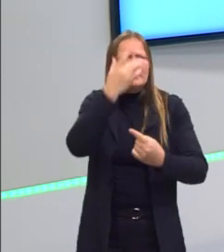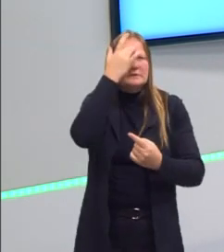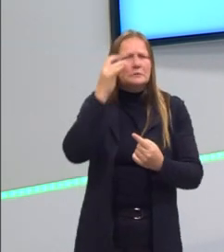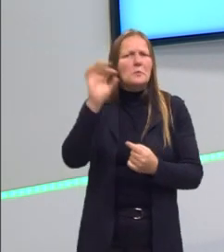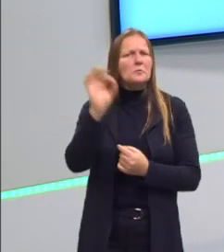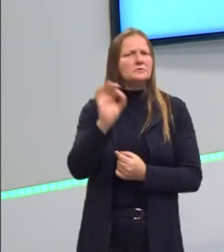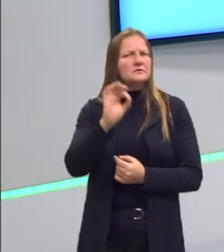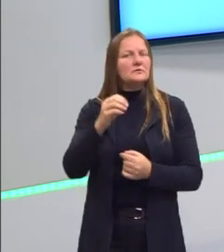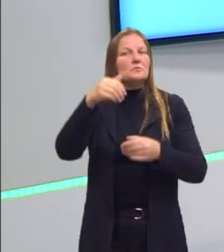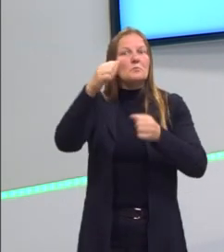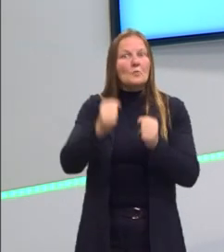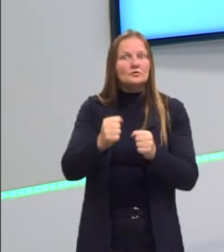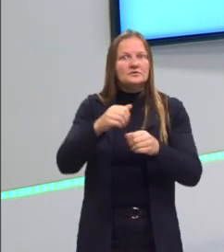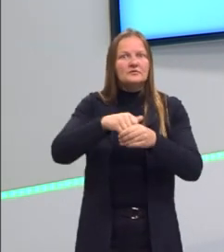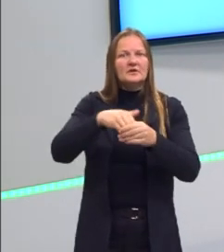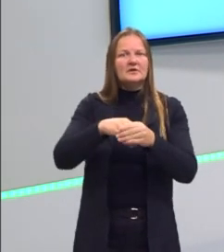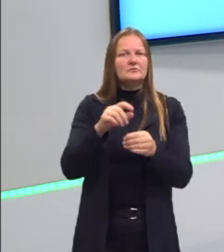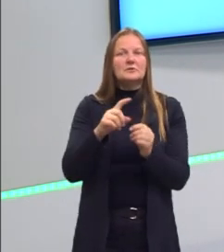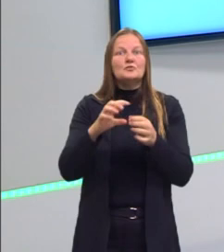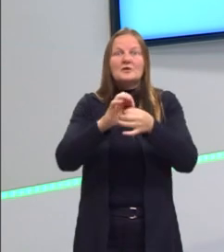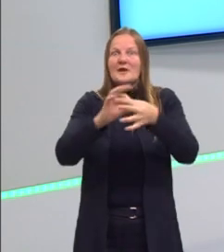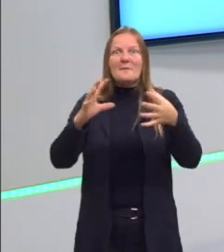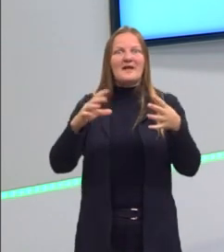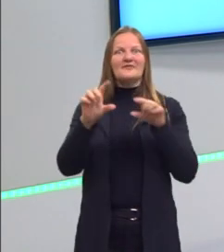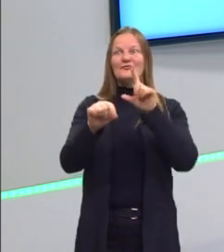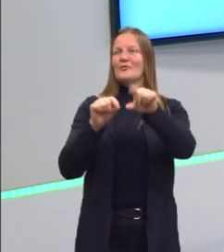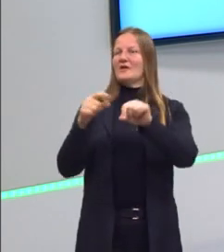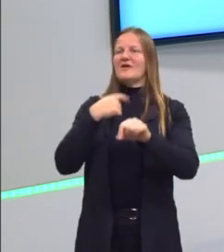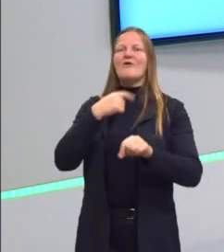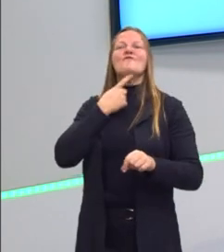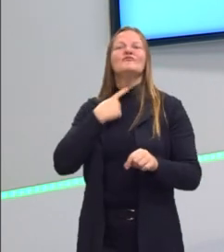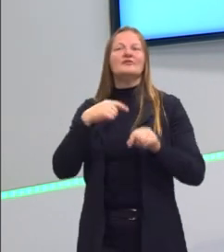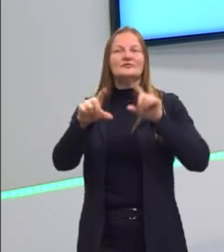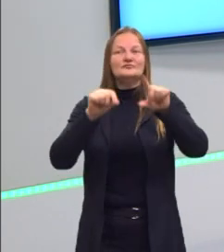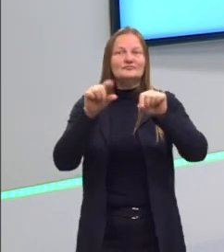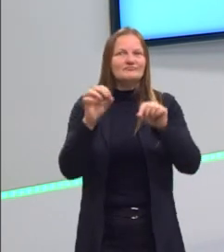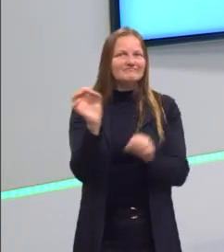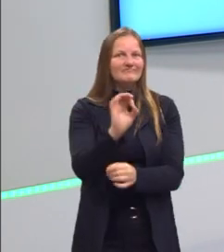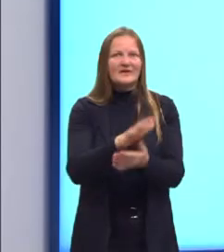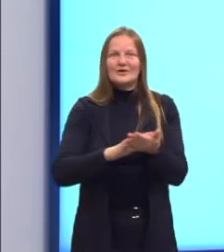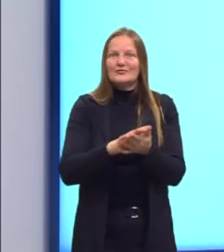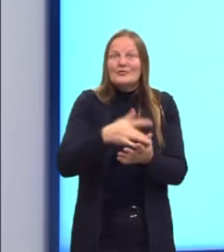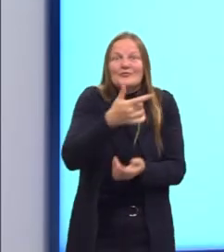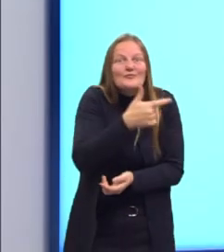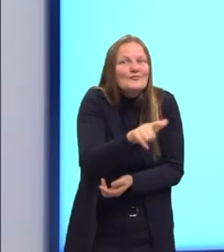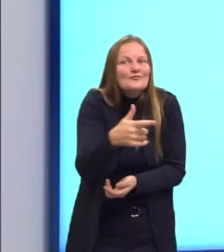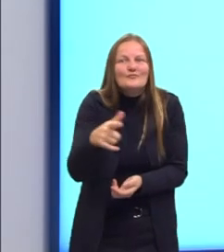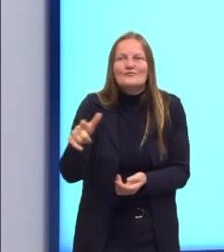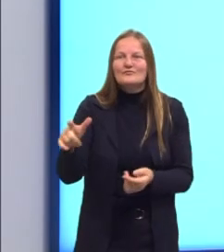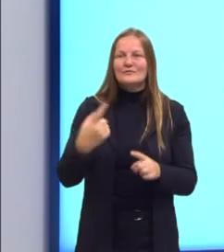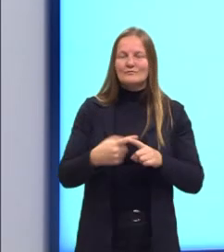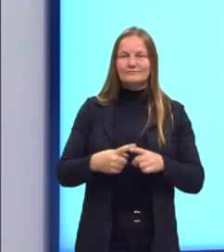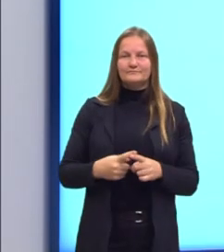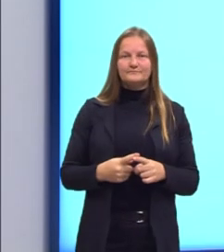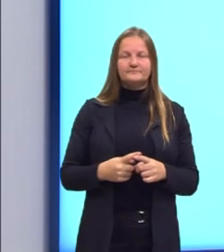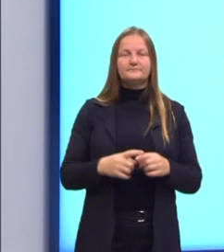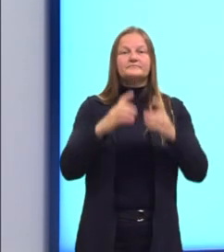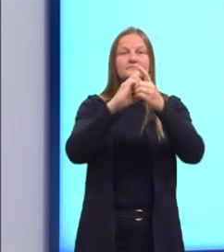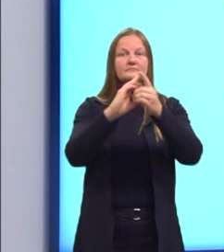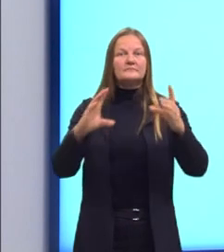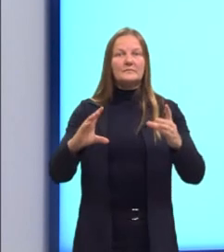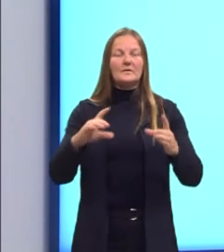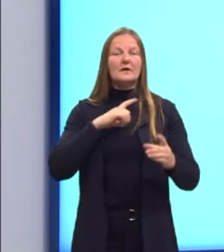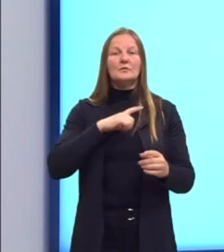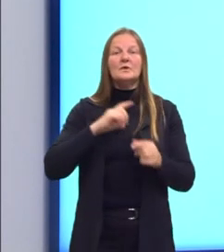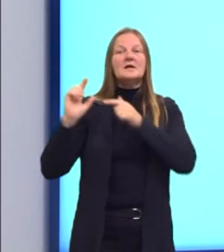ela não tinha muita liberdade para escolher o seu candidato também. E a gente precisa ressaltar que a democracia, ela não tem